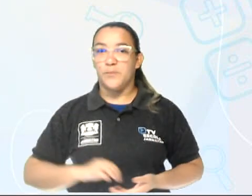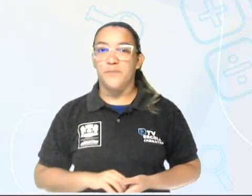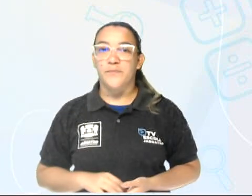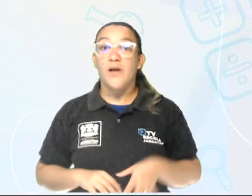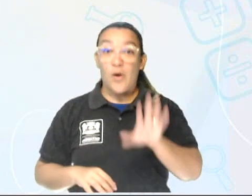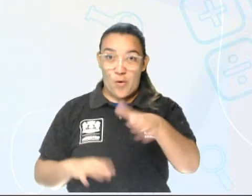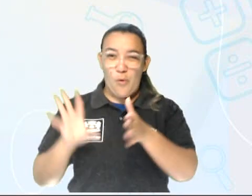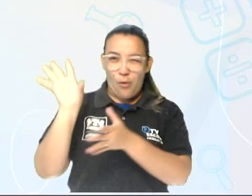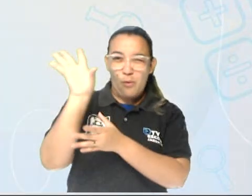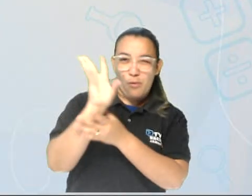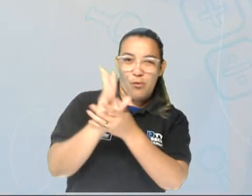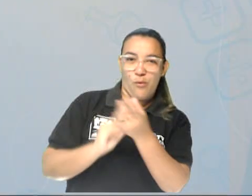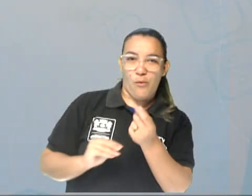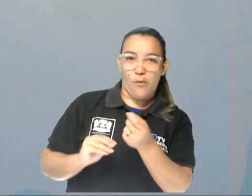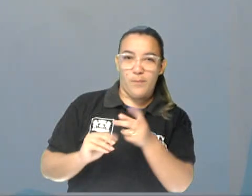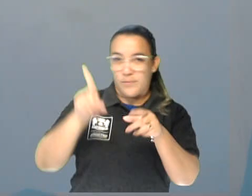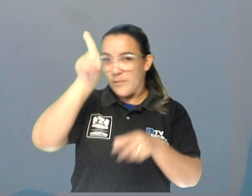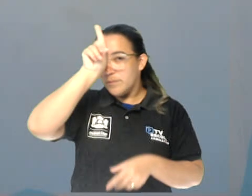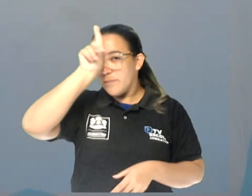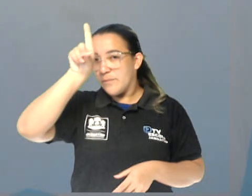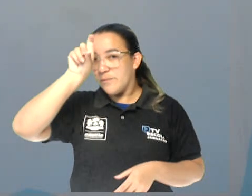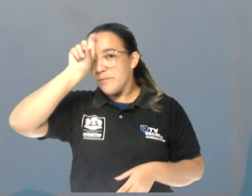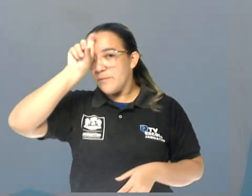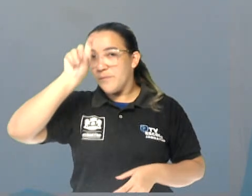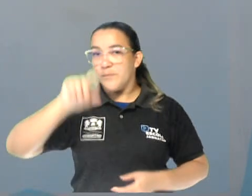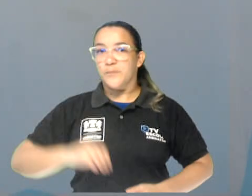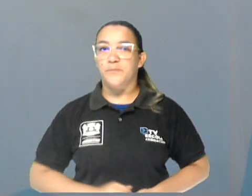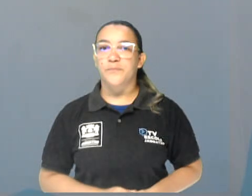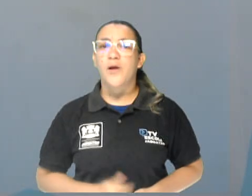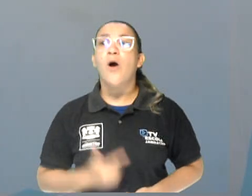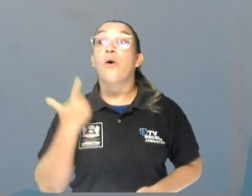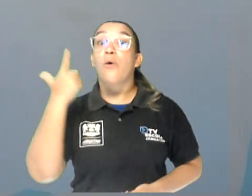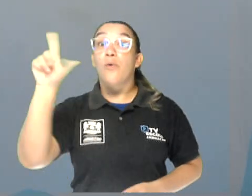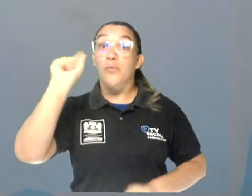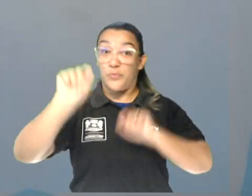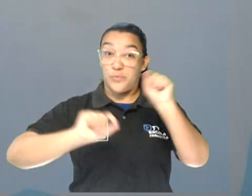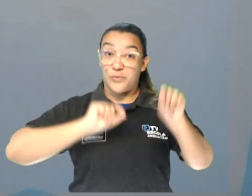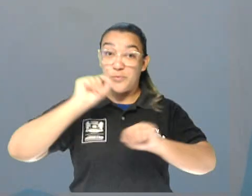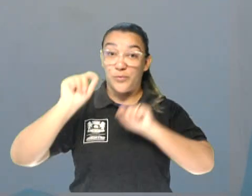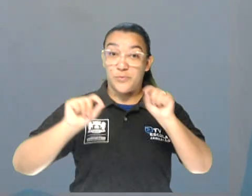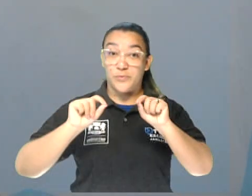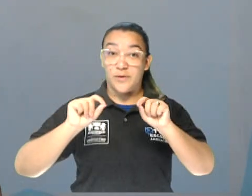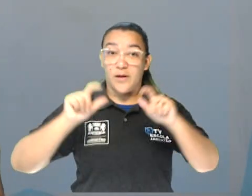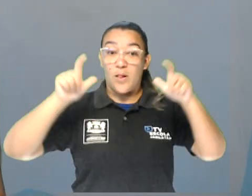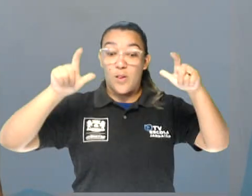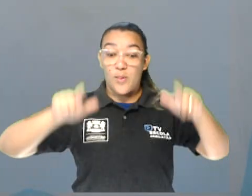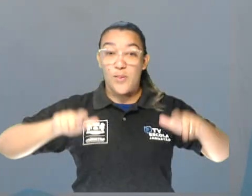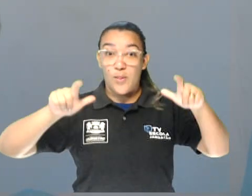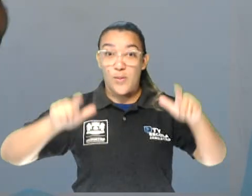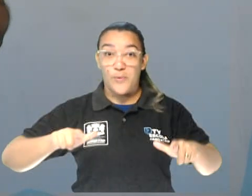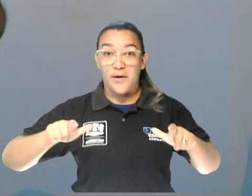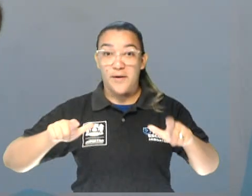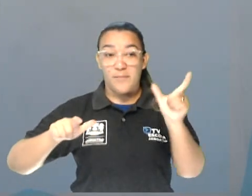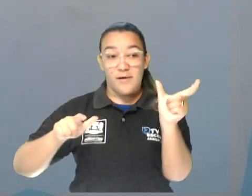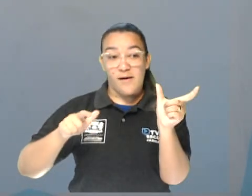comigo, Hospital. O nosso próximo lugar se chama Pharmacy, né? O lugar que a gente compra